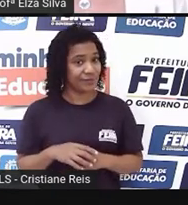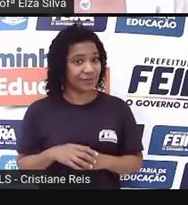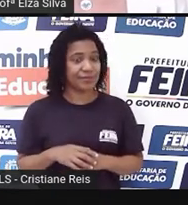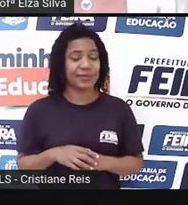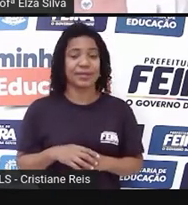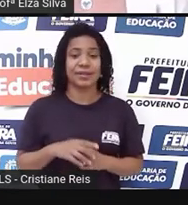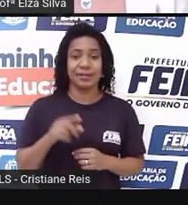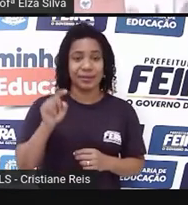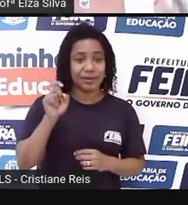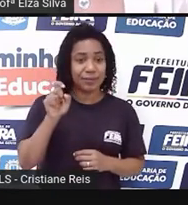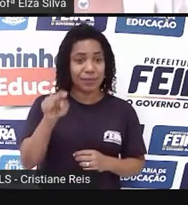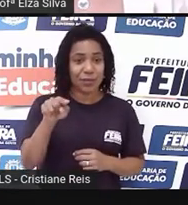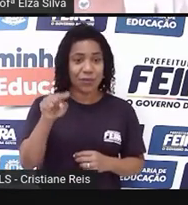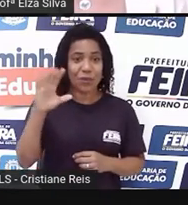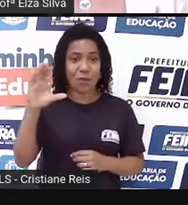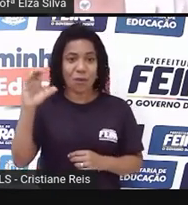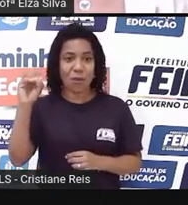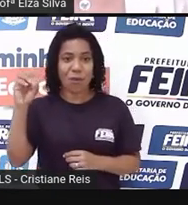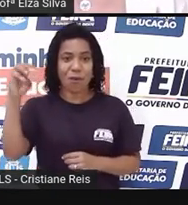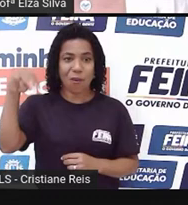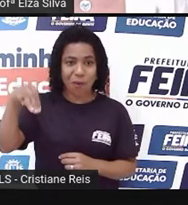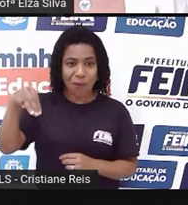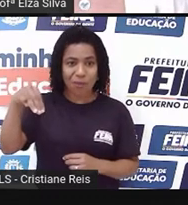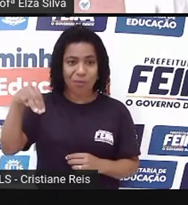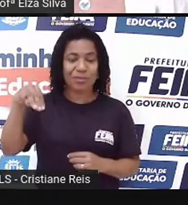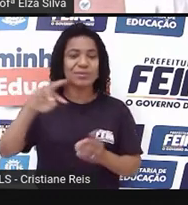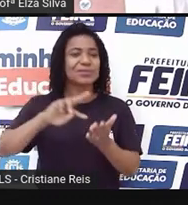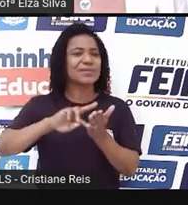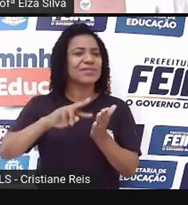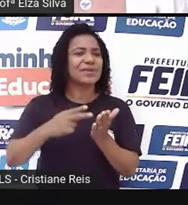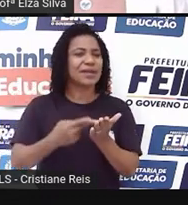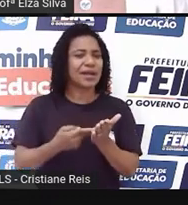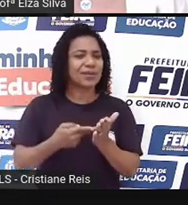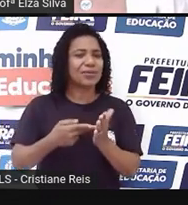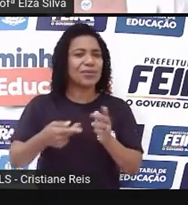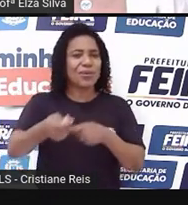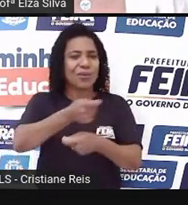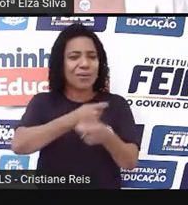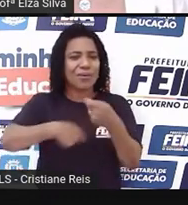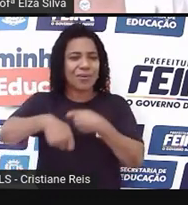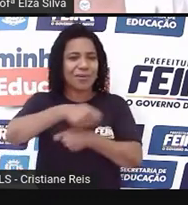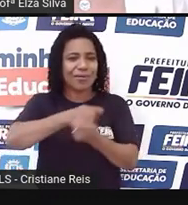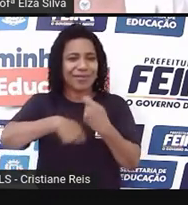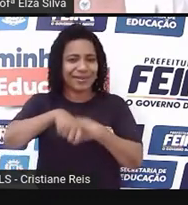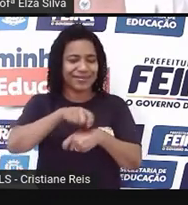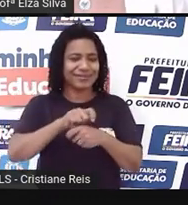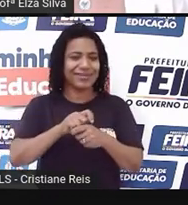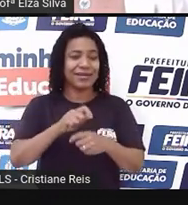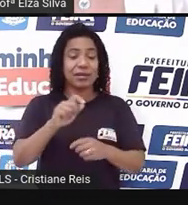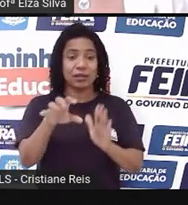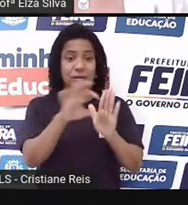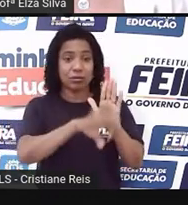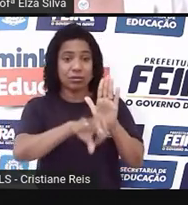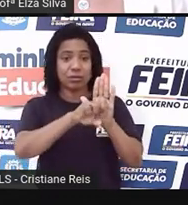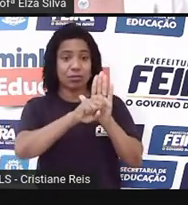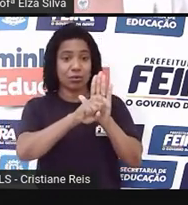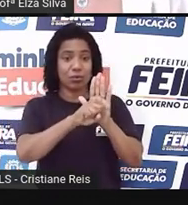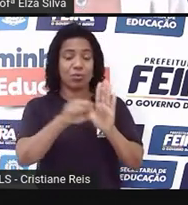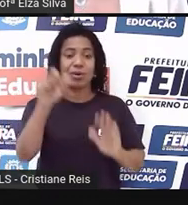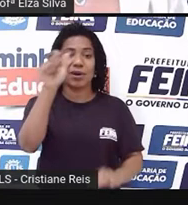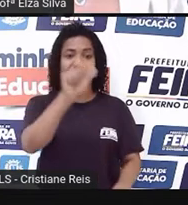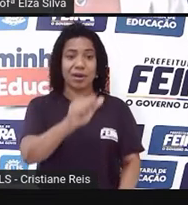com, significa comercial. Aqui nós temos o símbolo, arroba, que ele é essencial